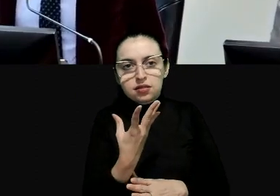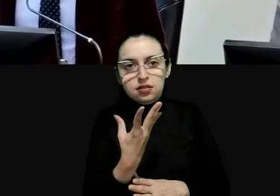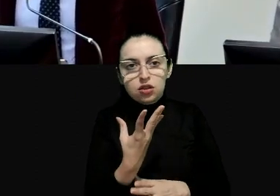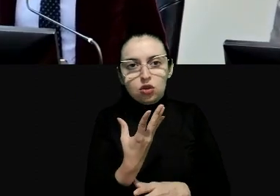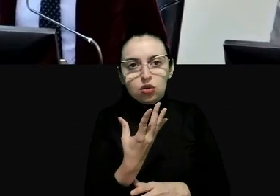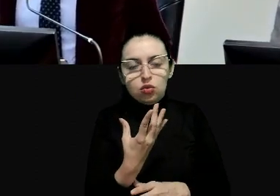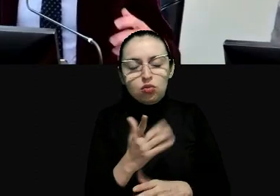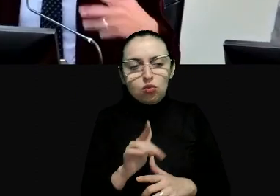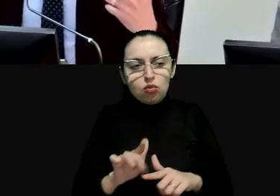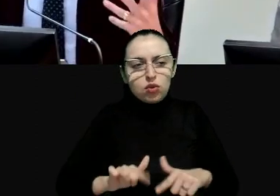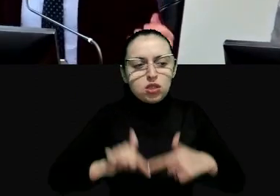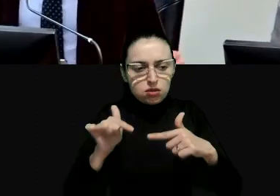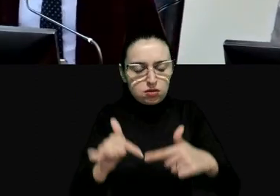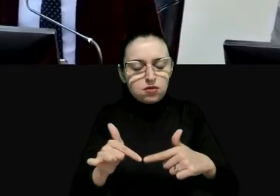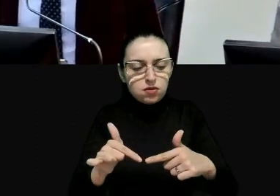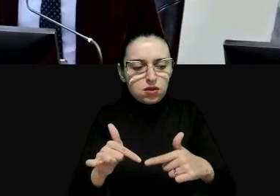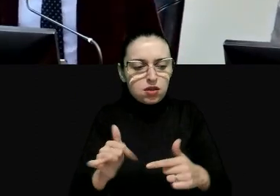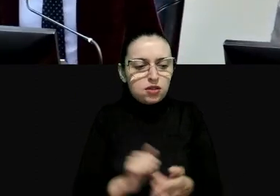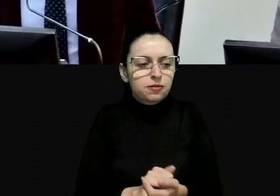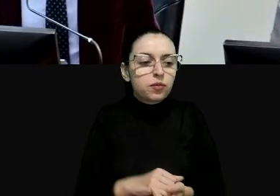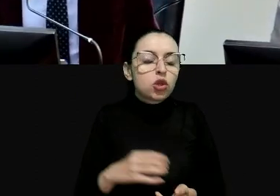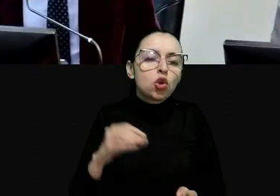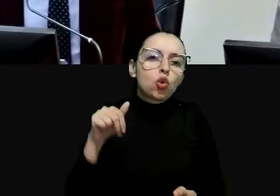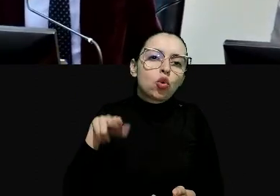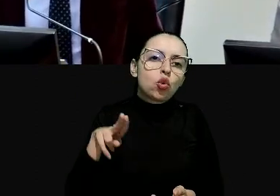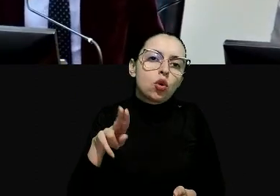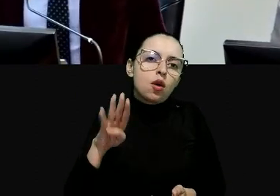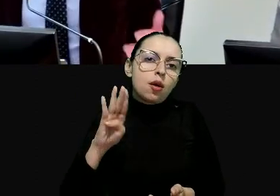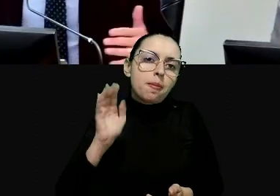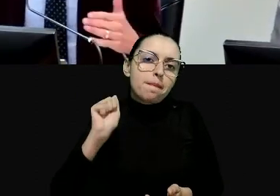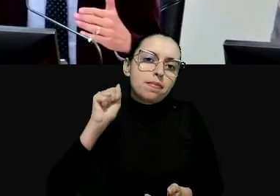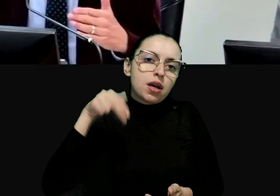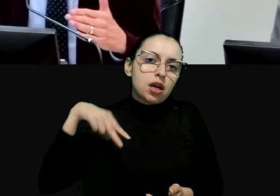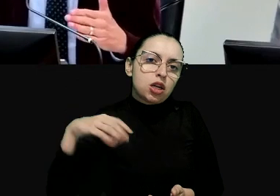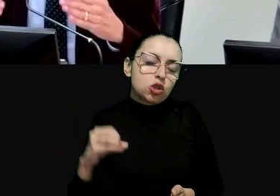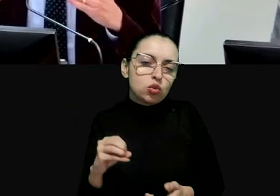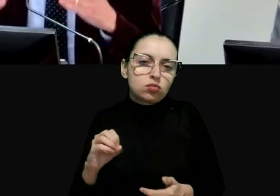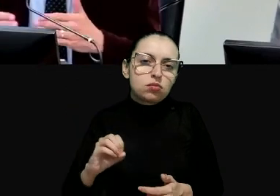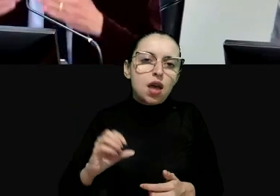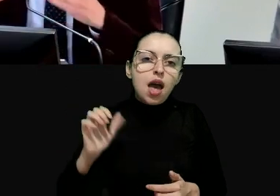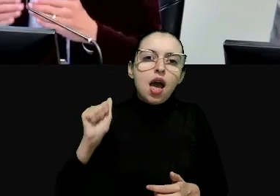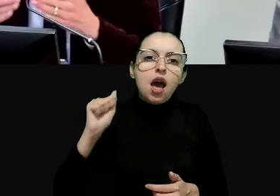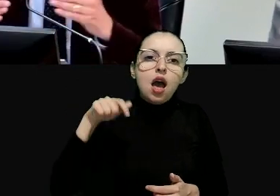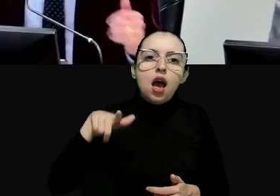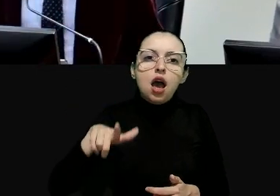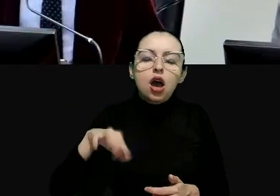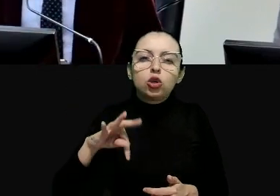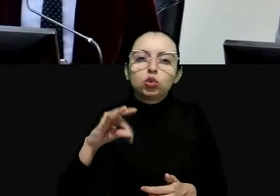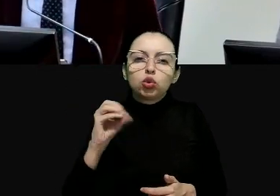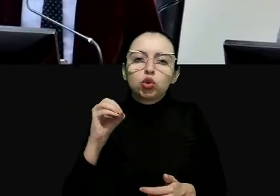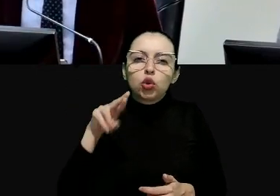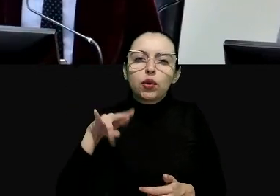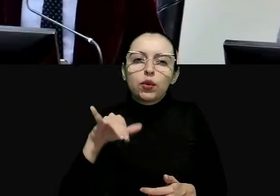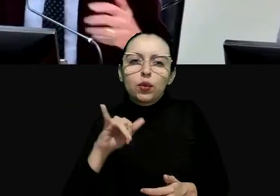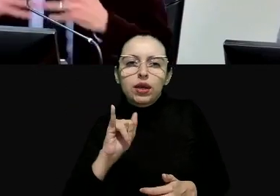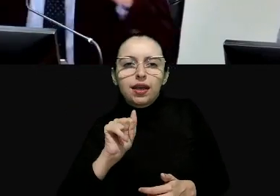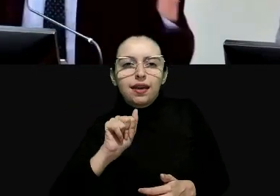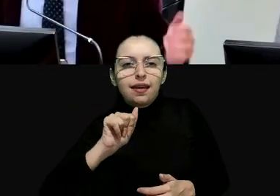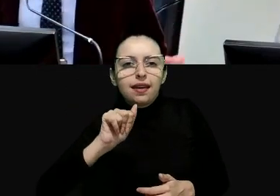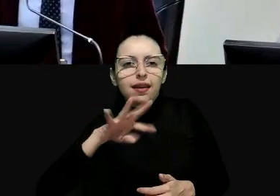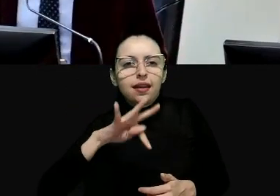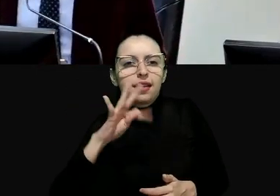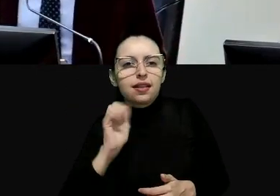os movimentos autoritários muito a menudo se basavam nas constituições nos